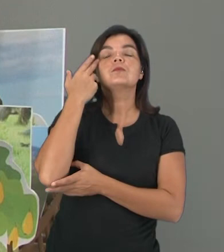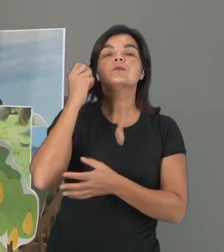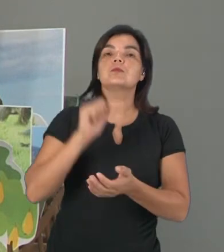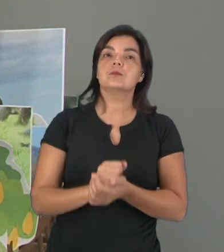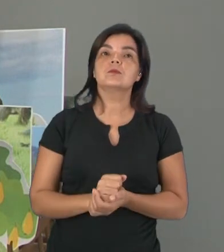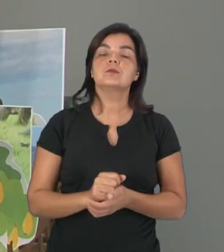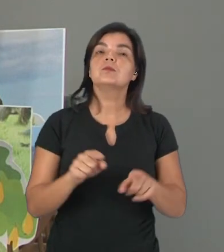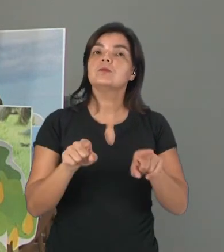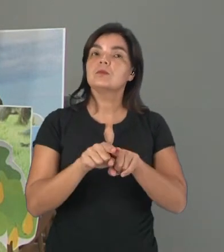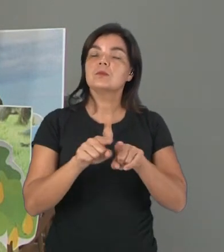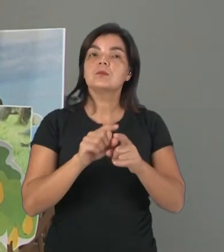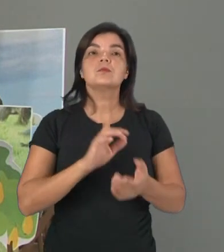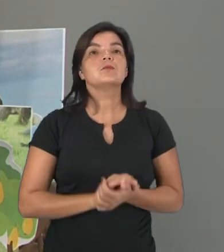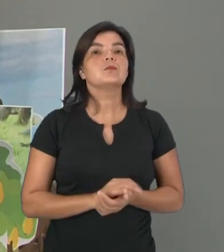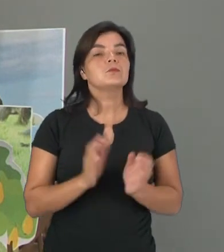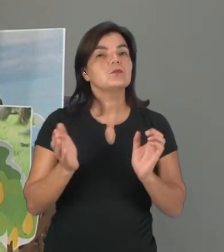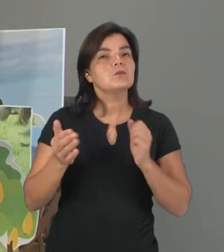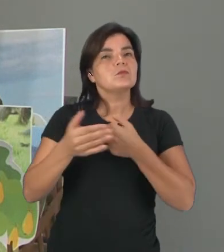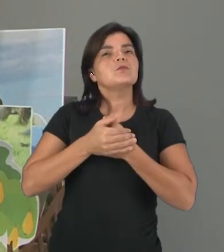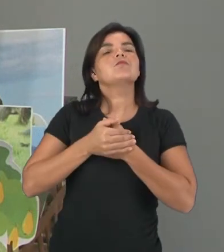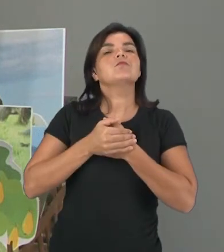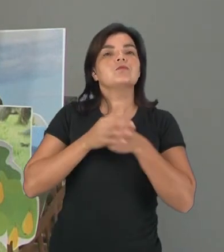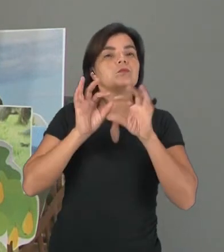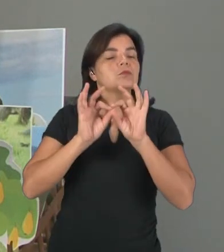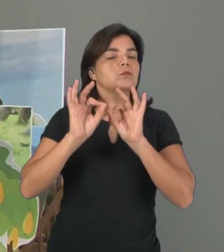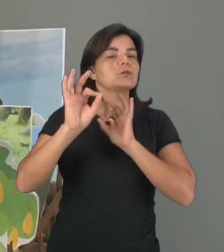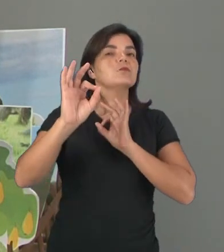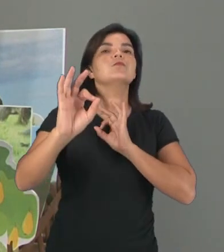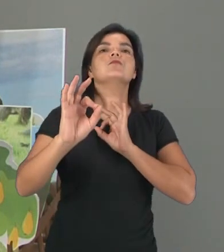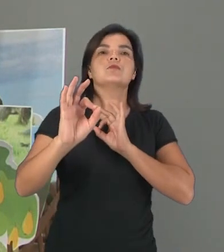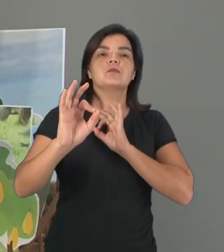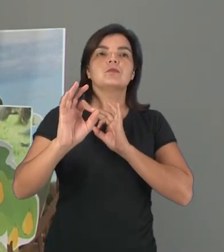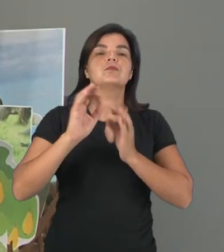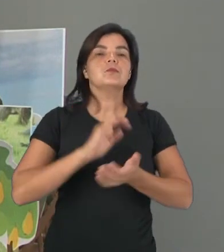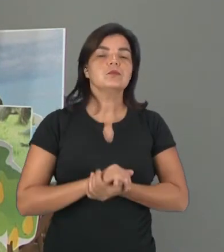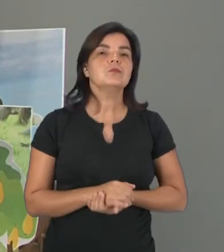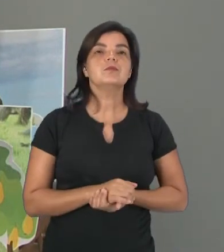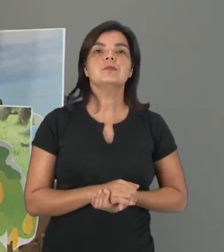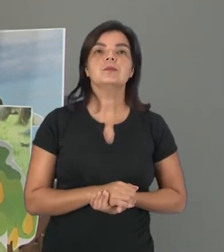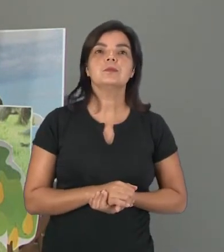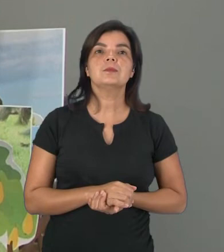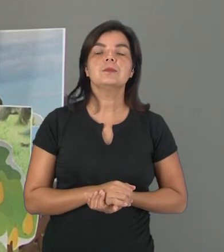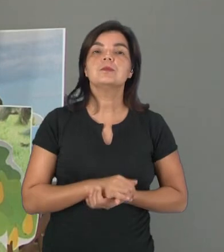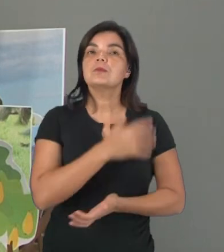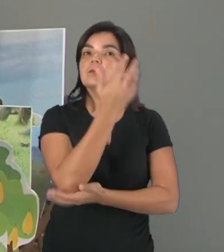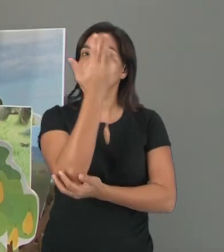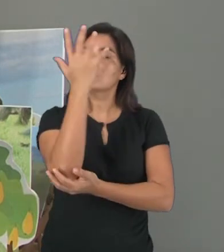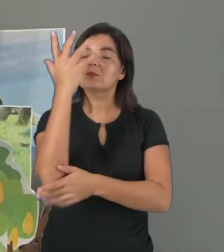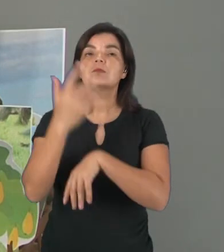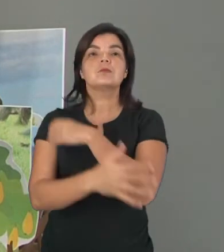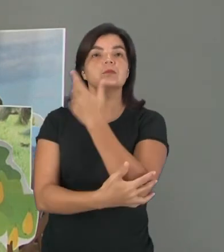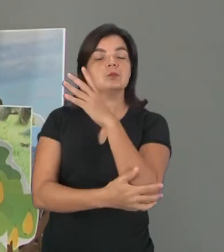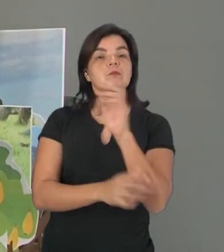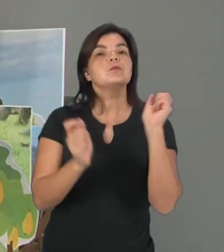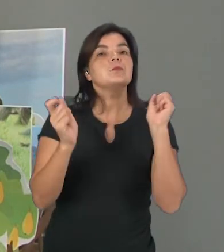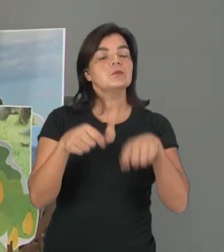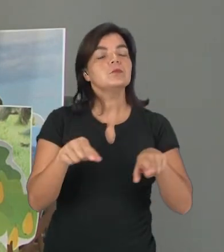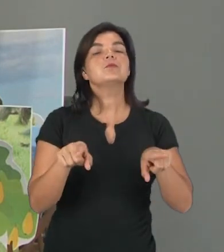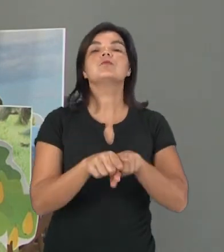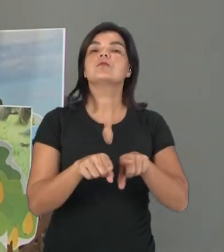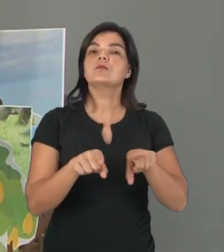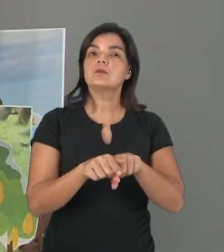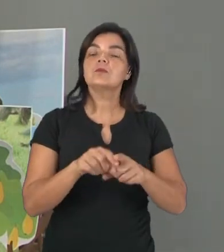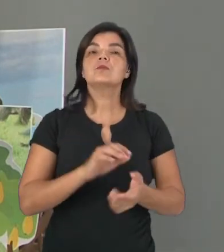intocado, ou seja, que fique bem distante, fique bem dentro da floresta, para que assim ela